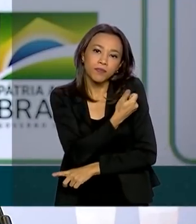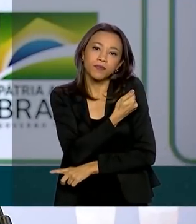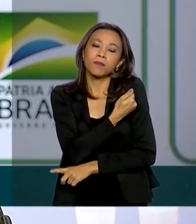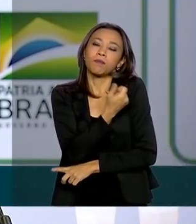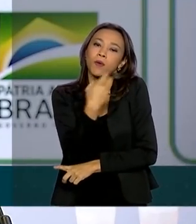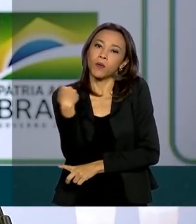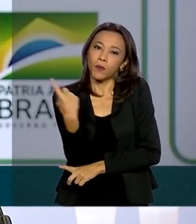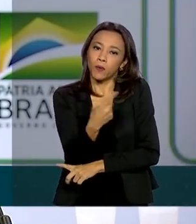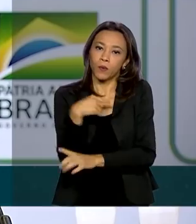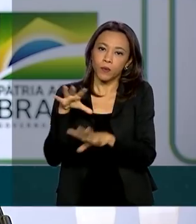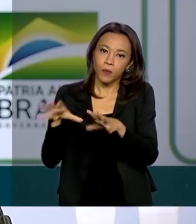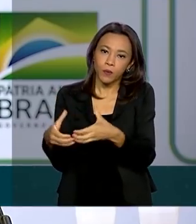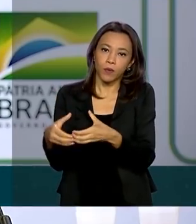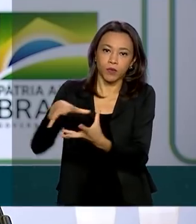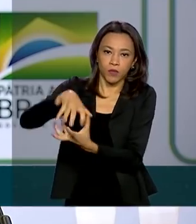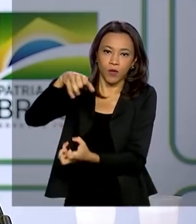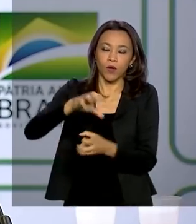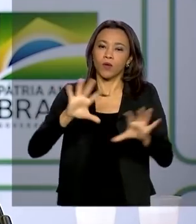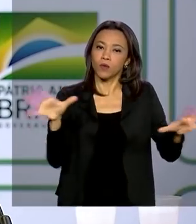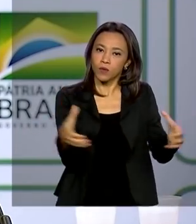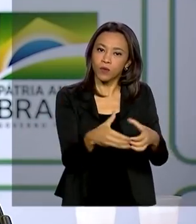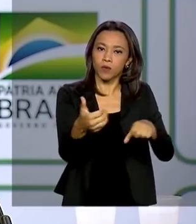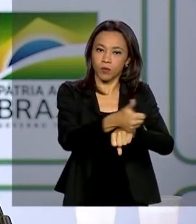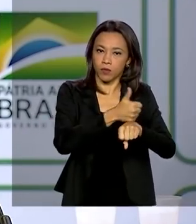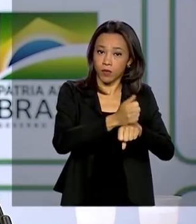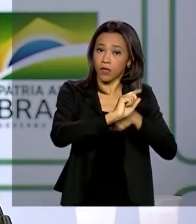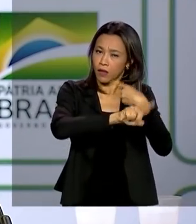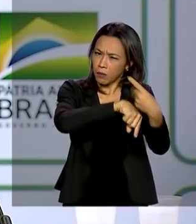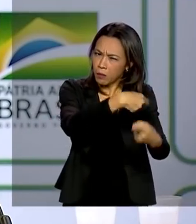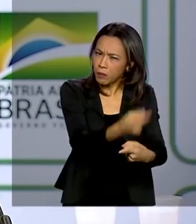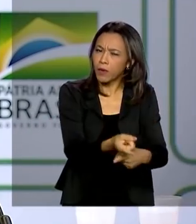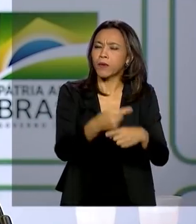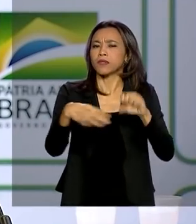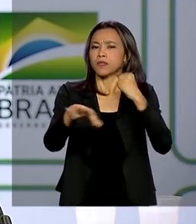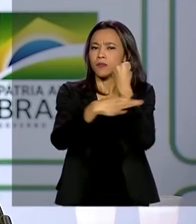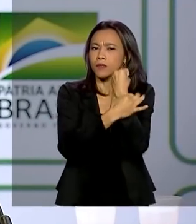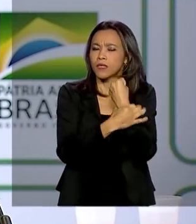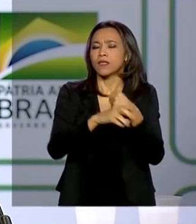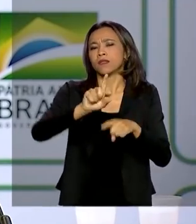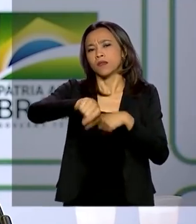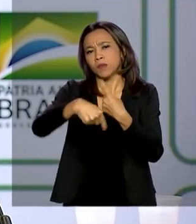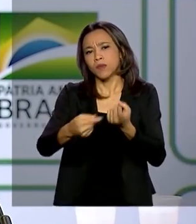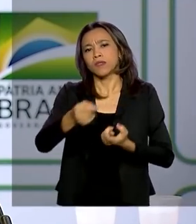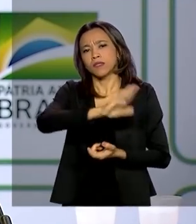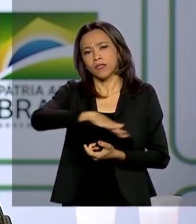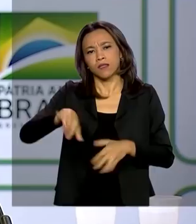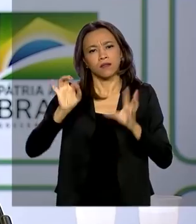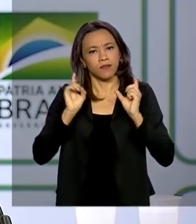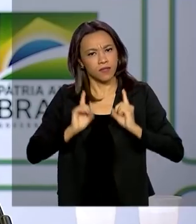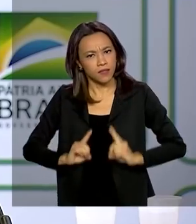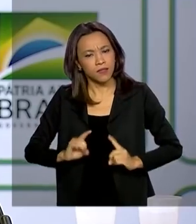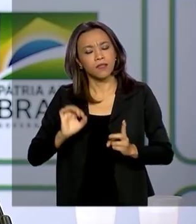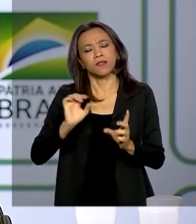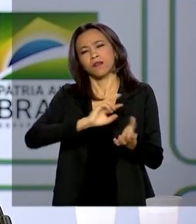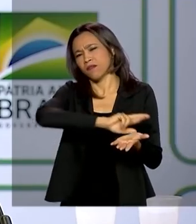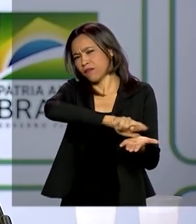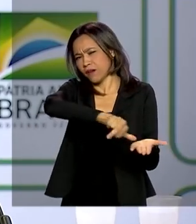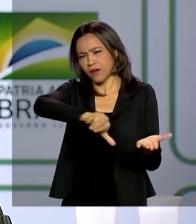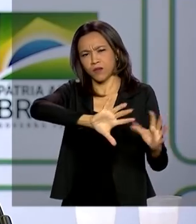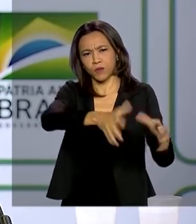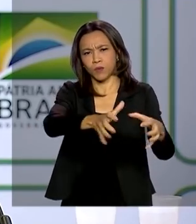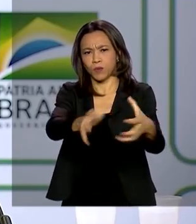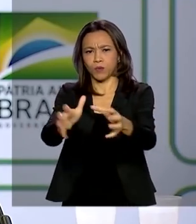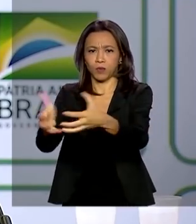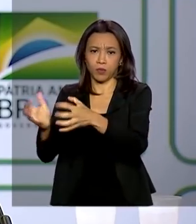idosos, de profissionais de saúde, depois entra a segurança, entra as crianças com portadores de deficiência, entram vários que já